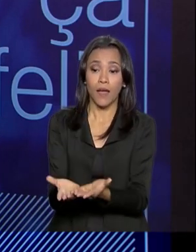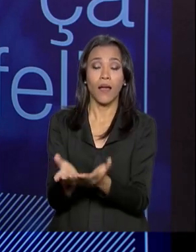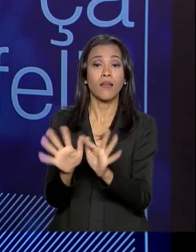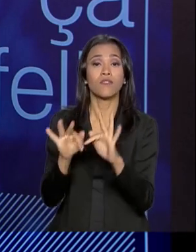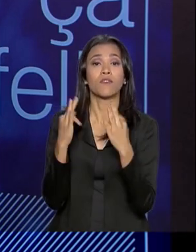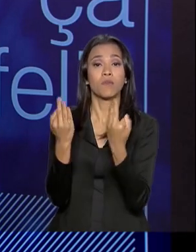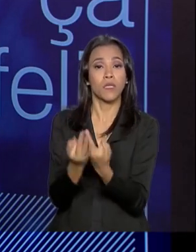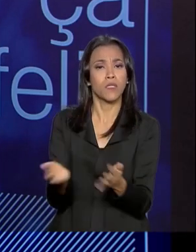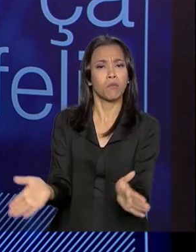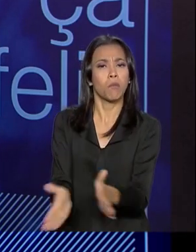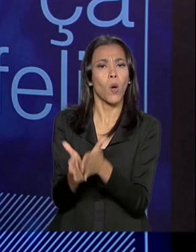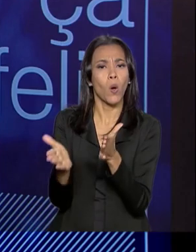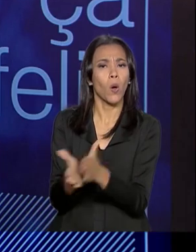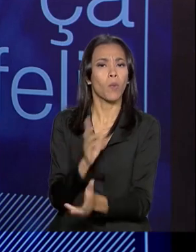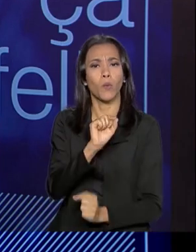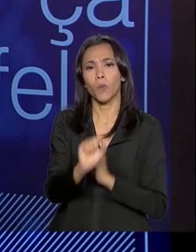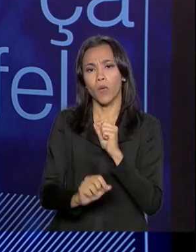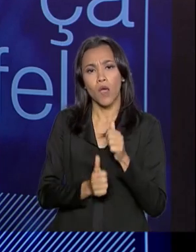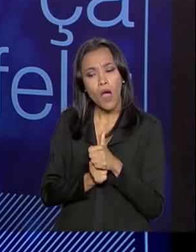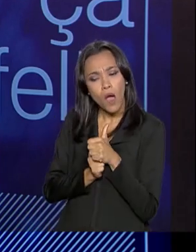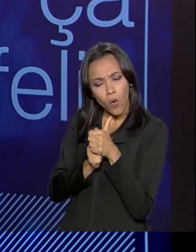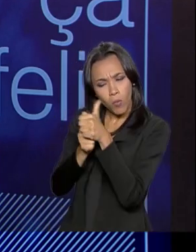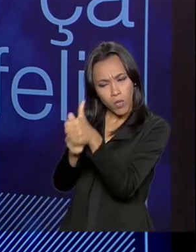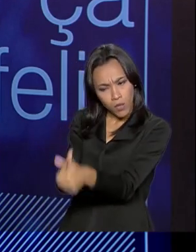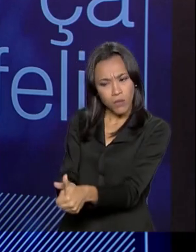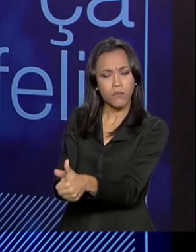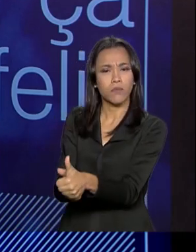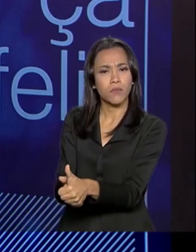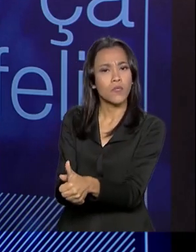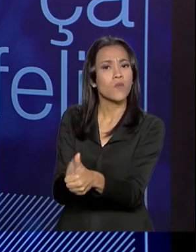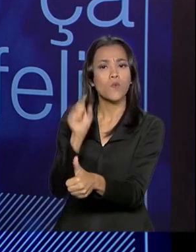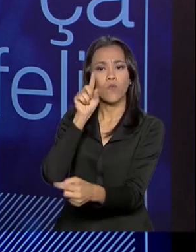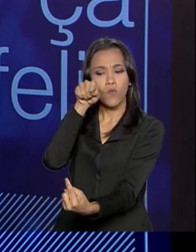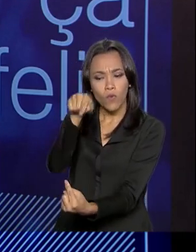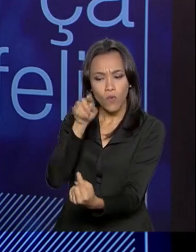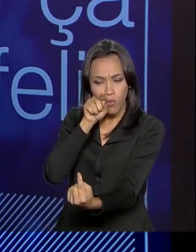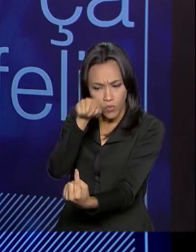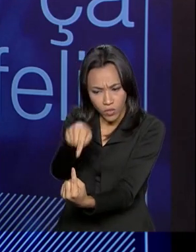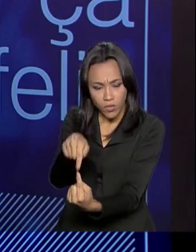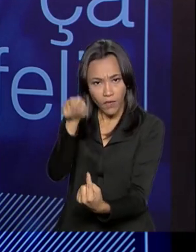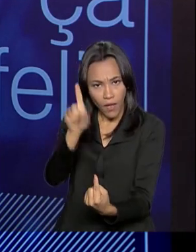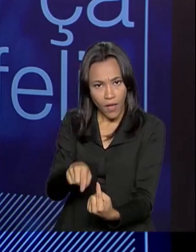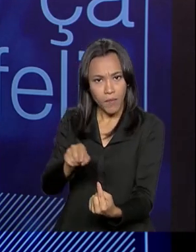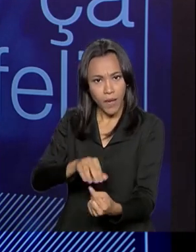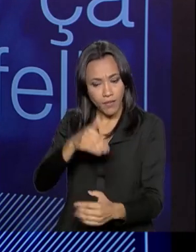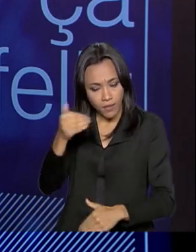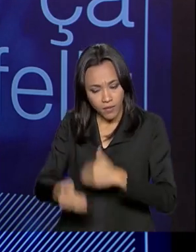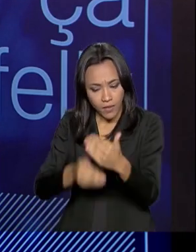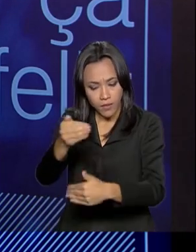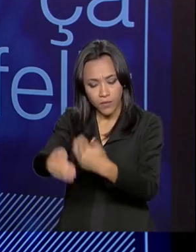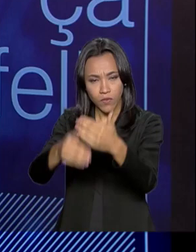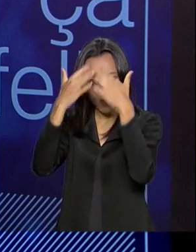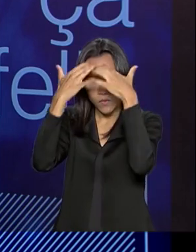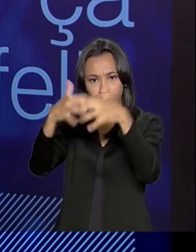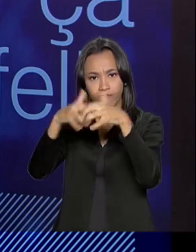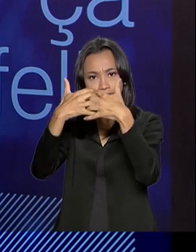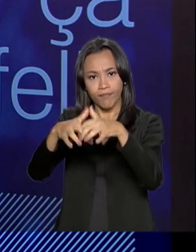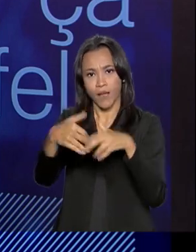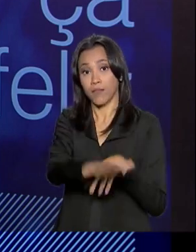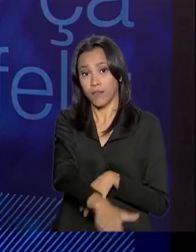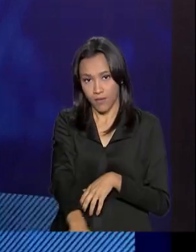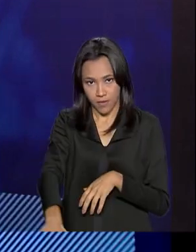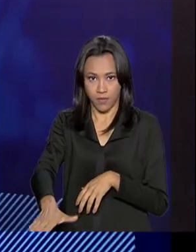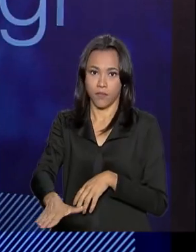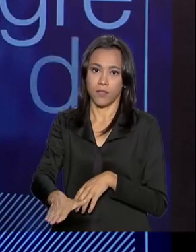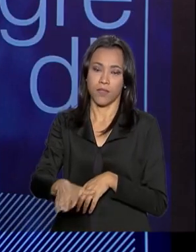um acompanhamento voltado, focalizado no desenvolvimento das crianças pequenas dessa família. A ciência